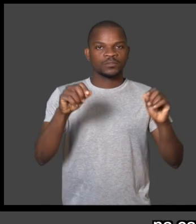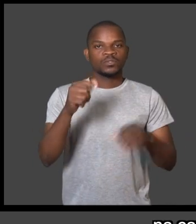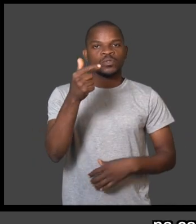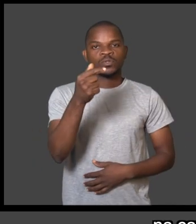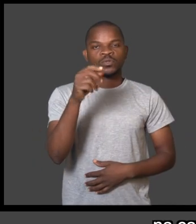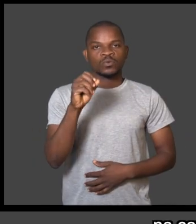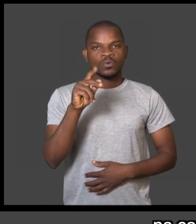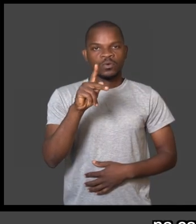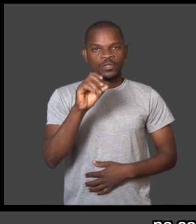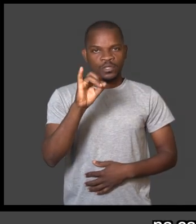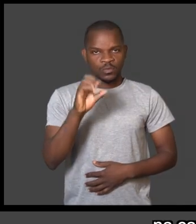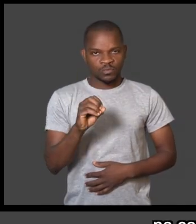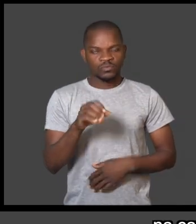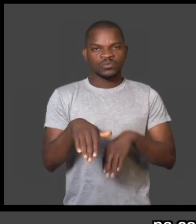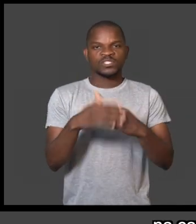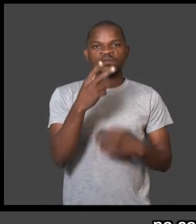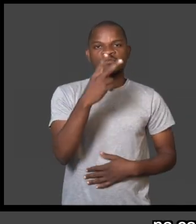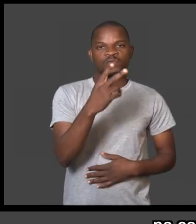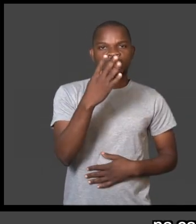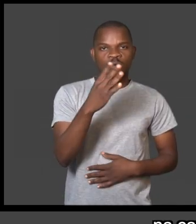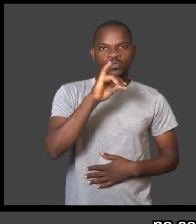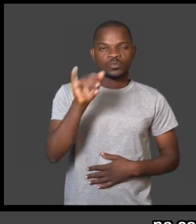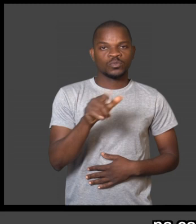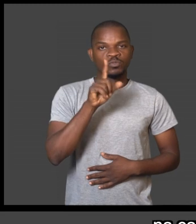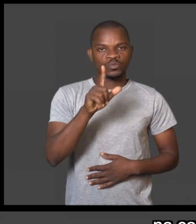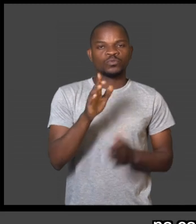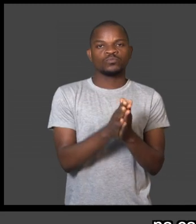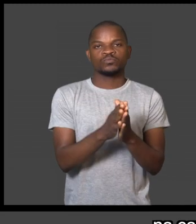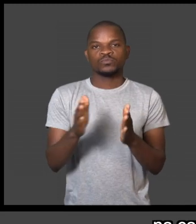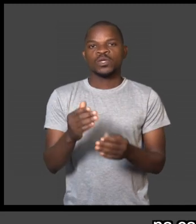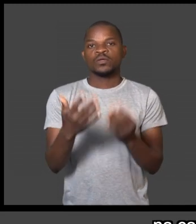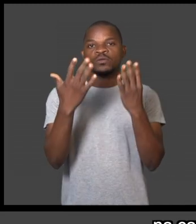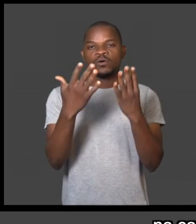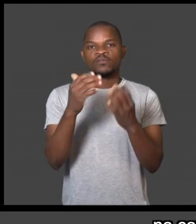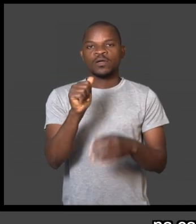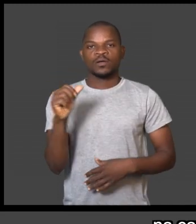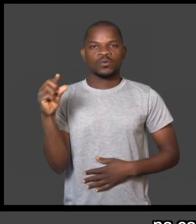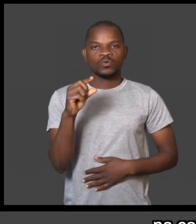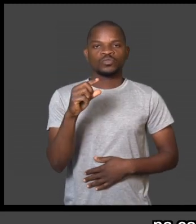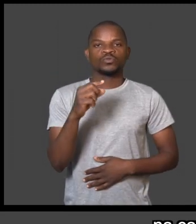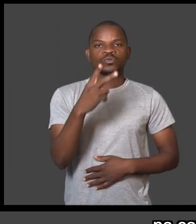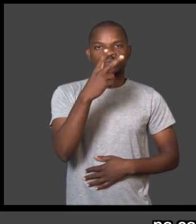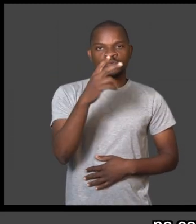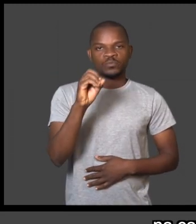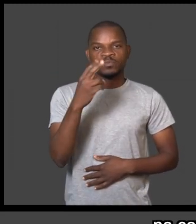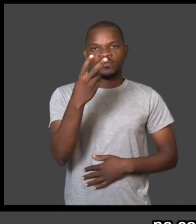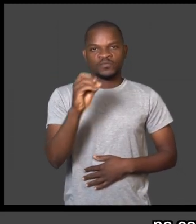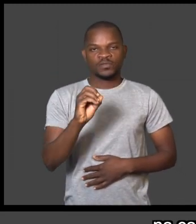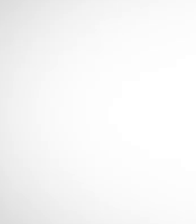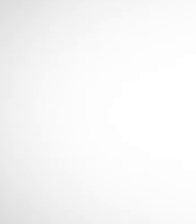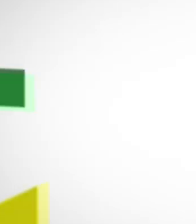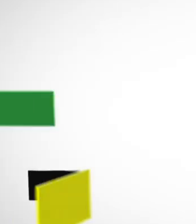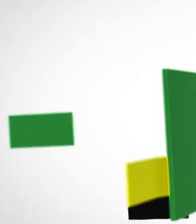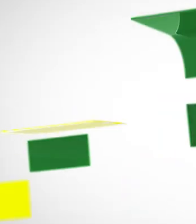capital do Japão, Tóquio, de 24 de julho a 9 de agosto de 2020.